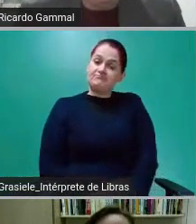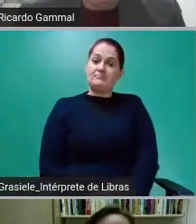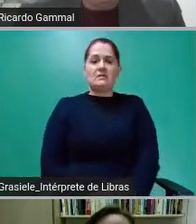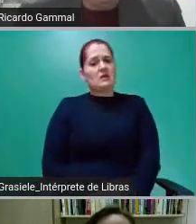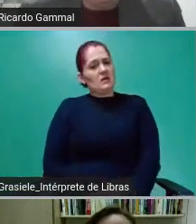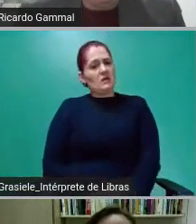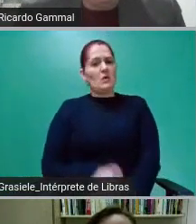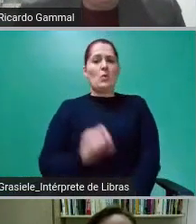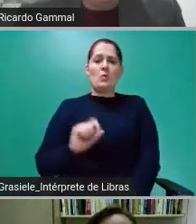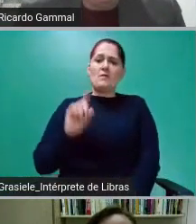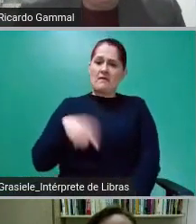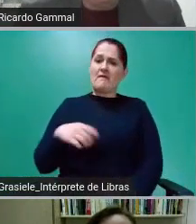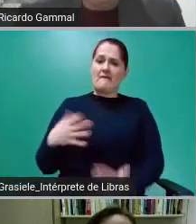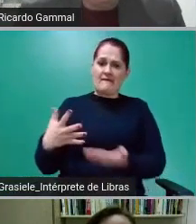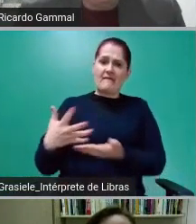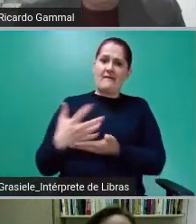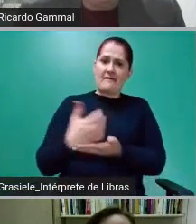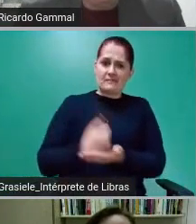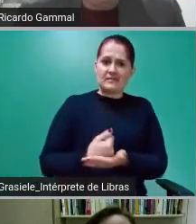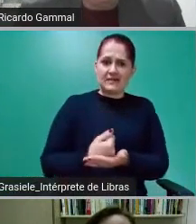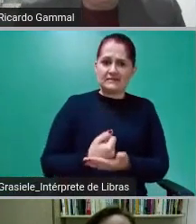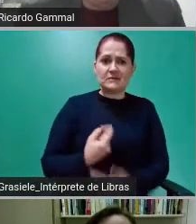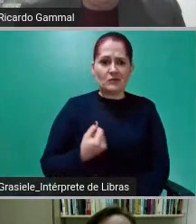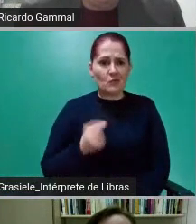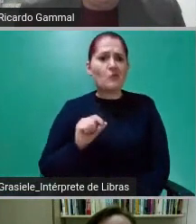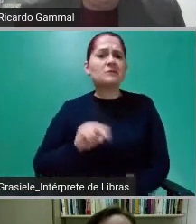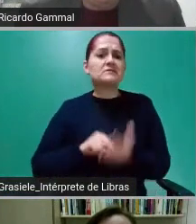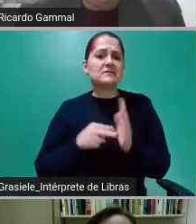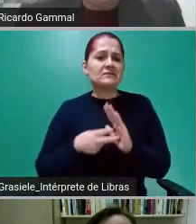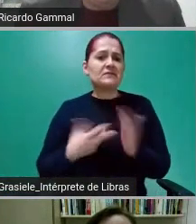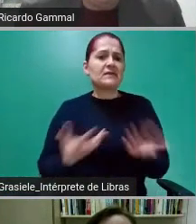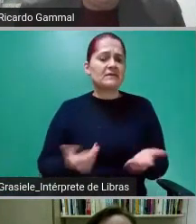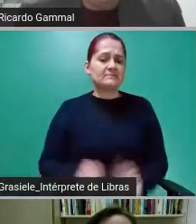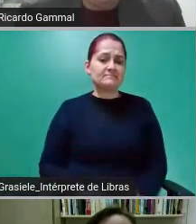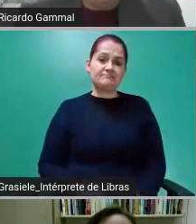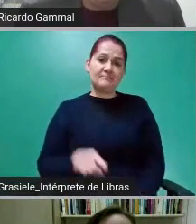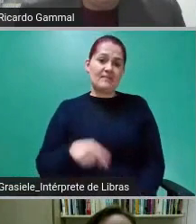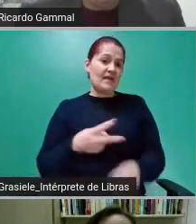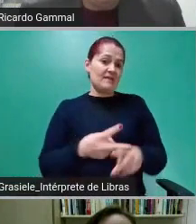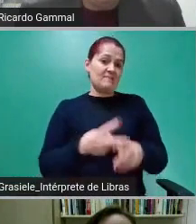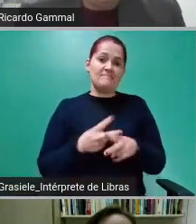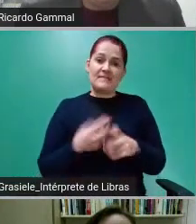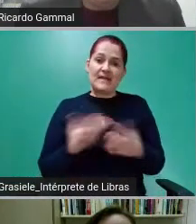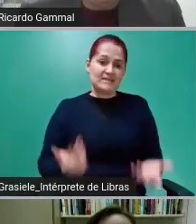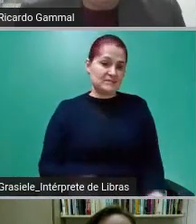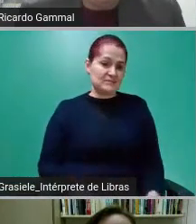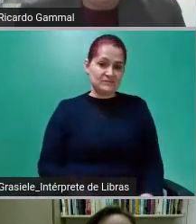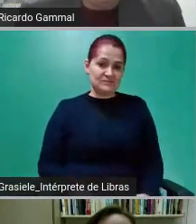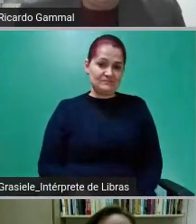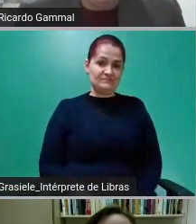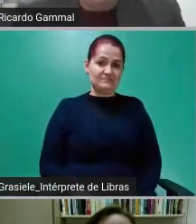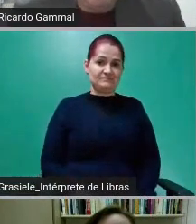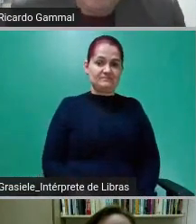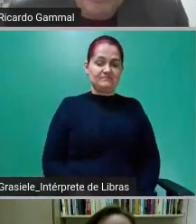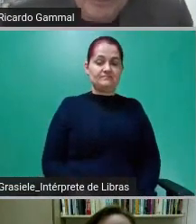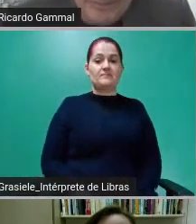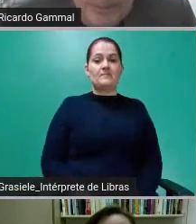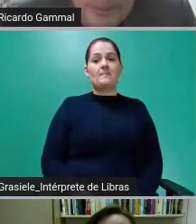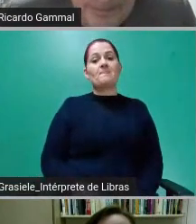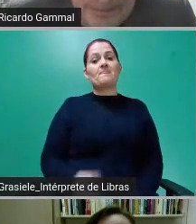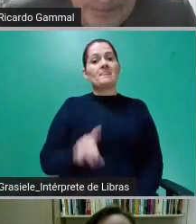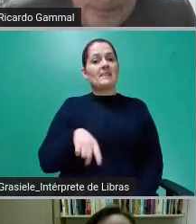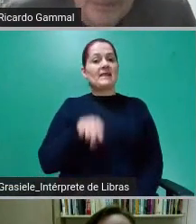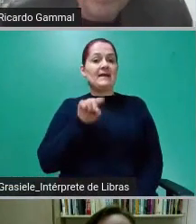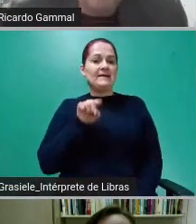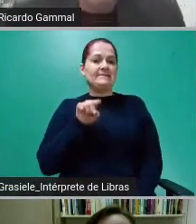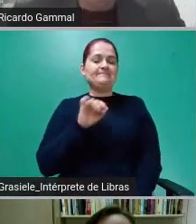que é uma captação de recursos, pessoal? É um empréstimo. E nesse caso,